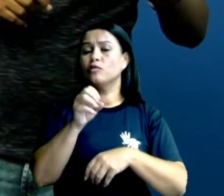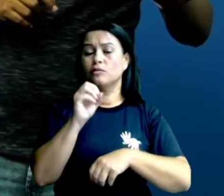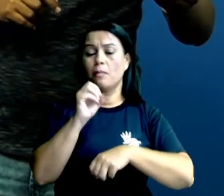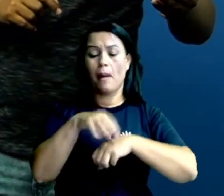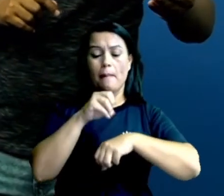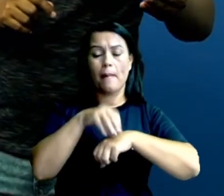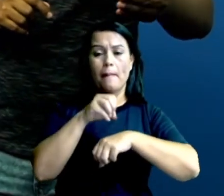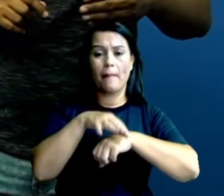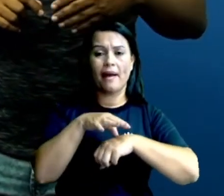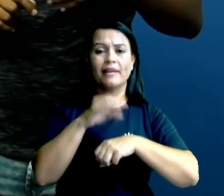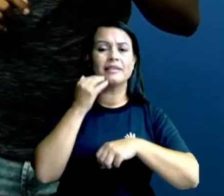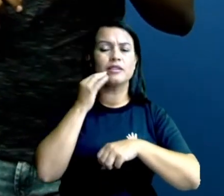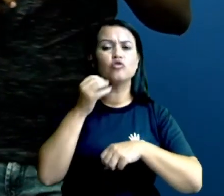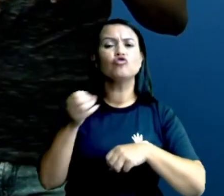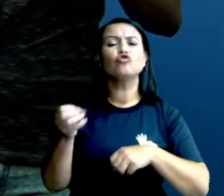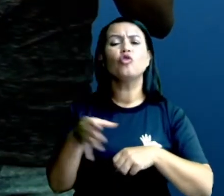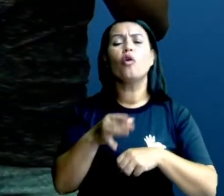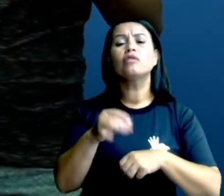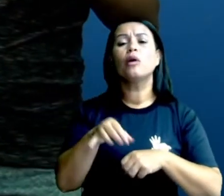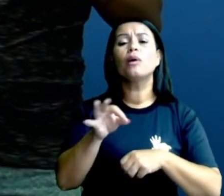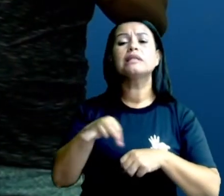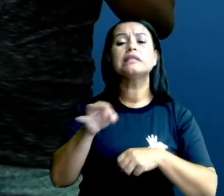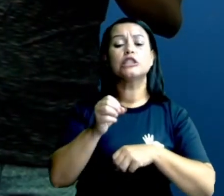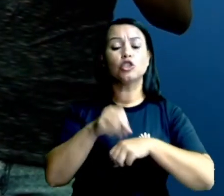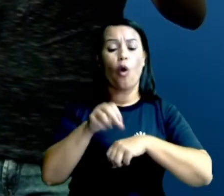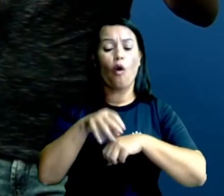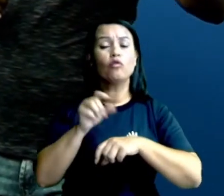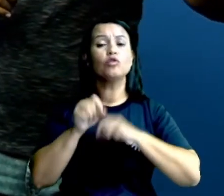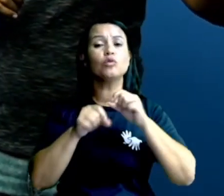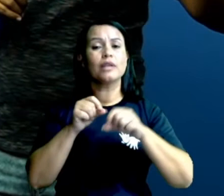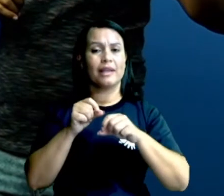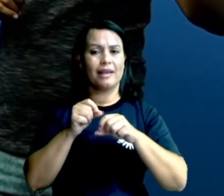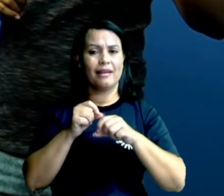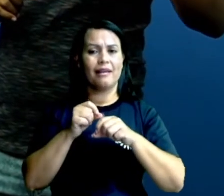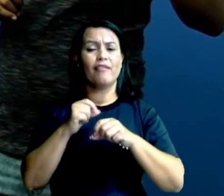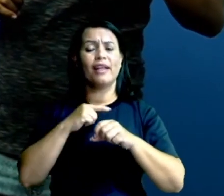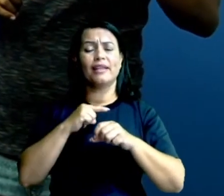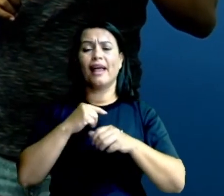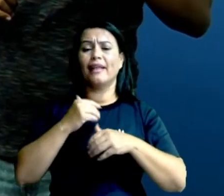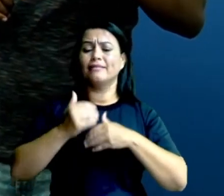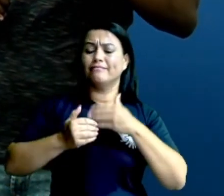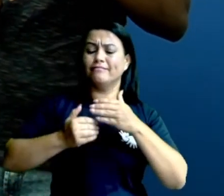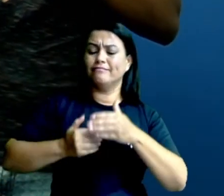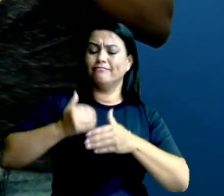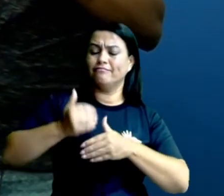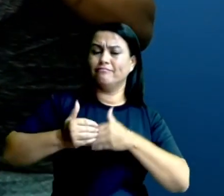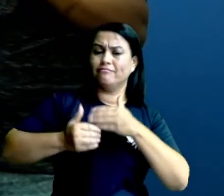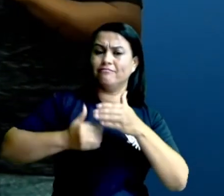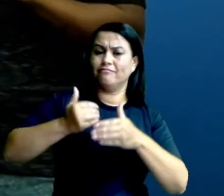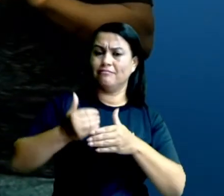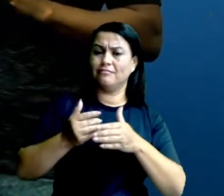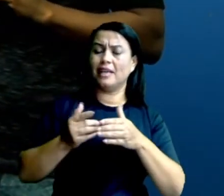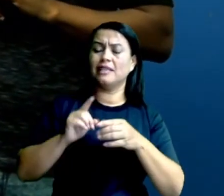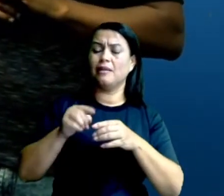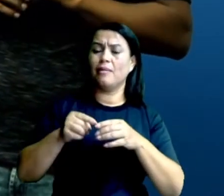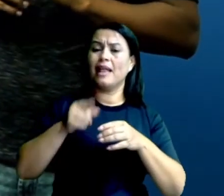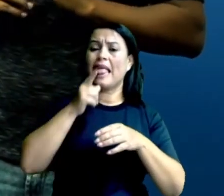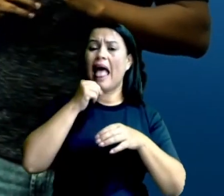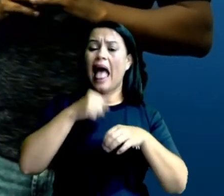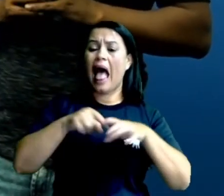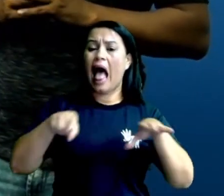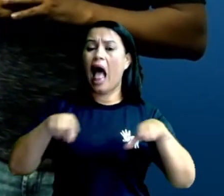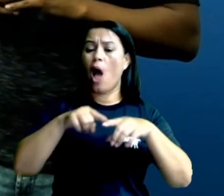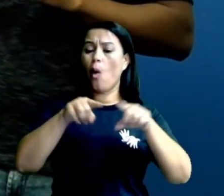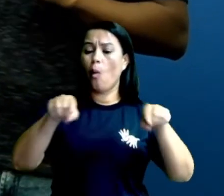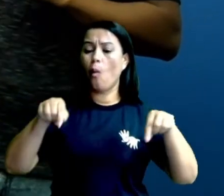novos mosquitos. E esses ovos eclodindo, vão passar por diversas fases larvais dentro da água, né?